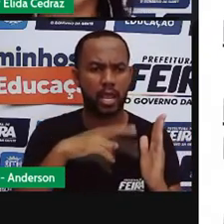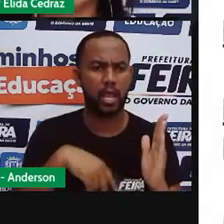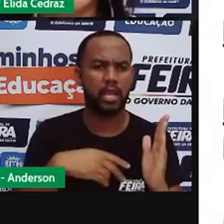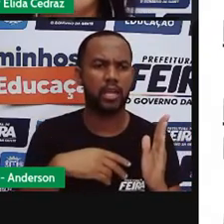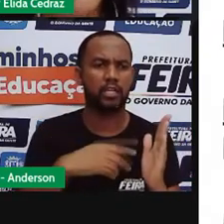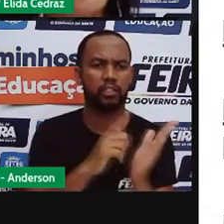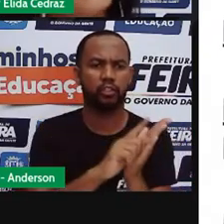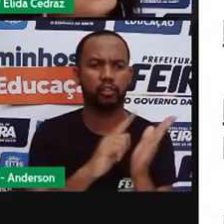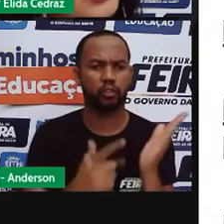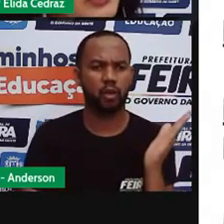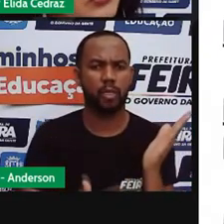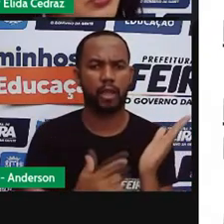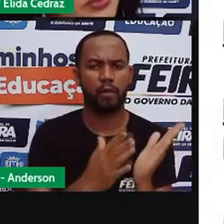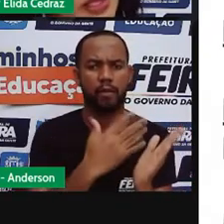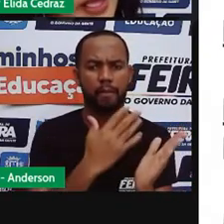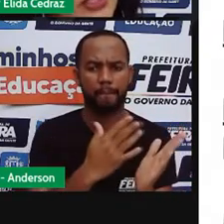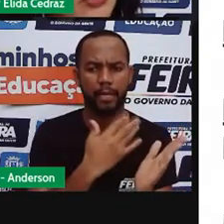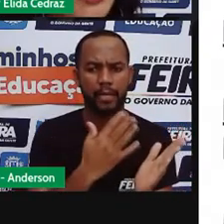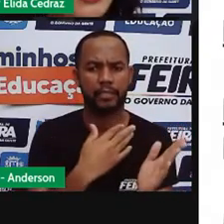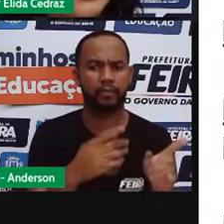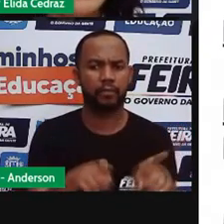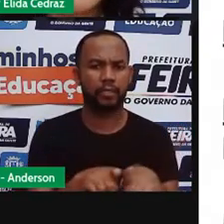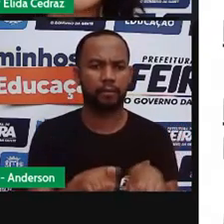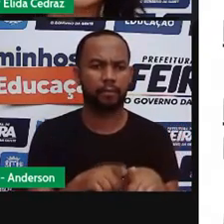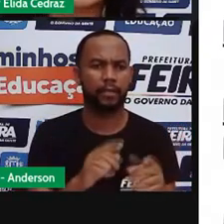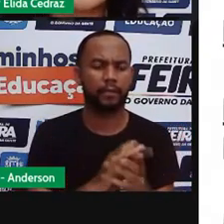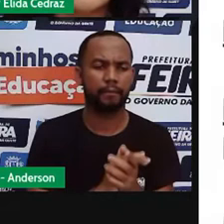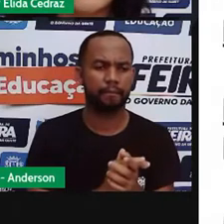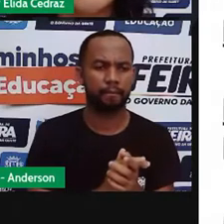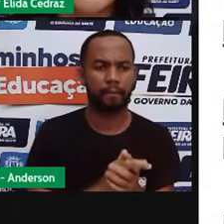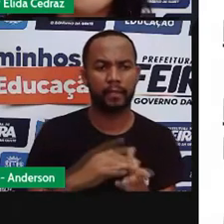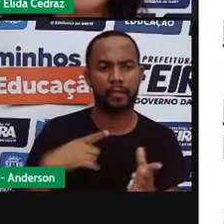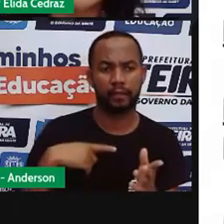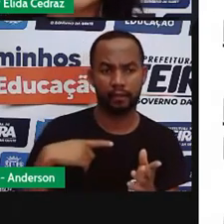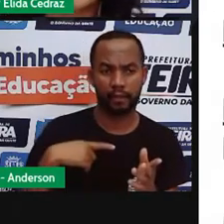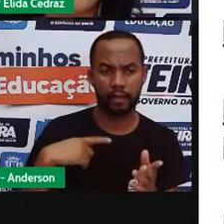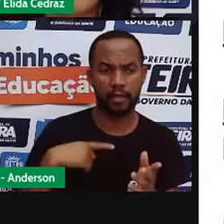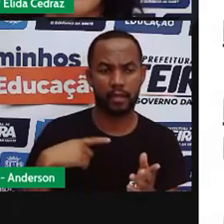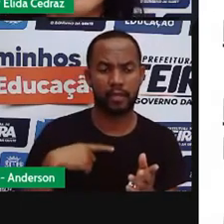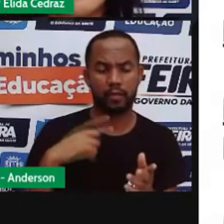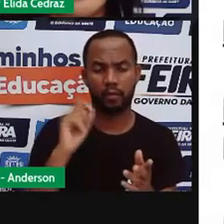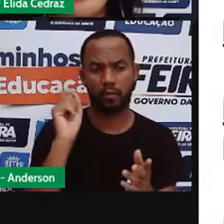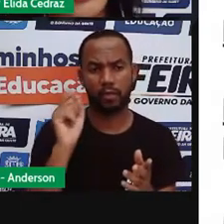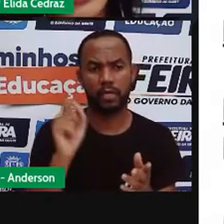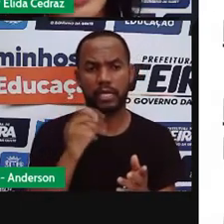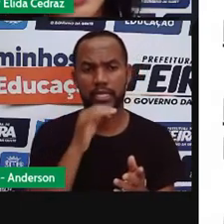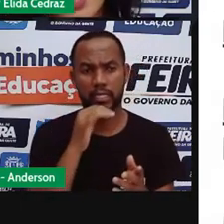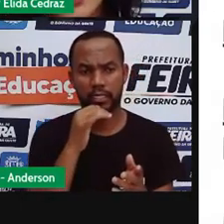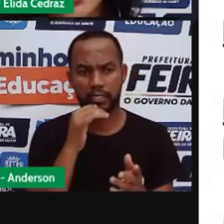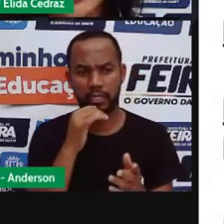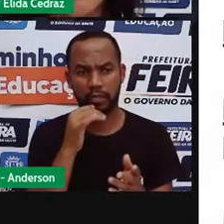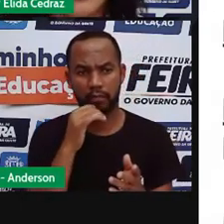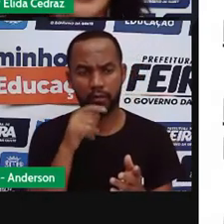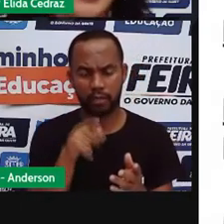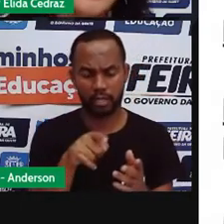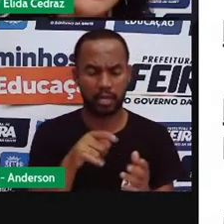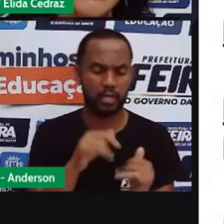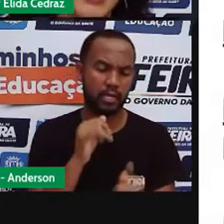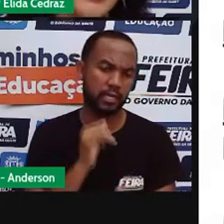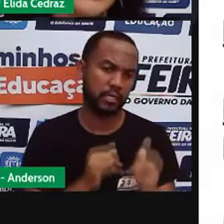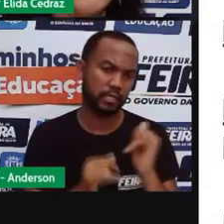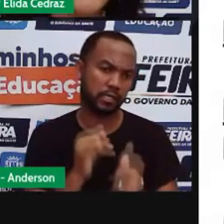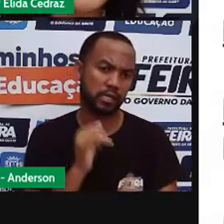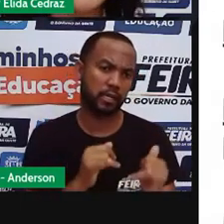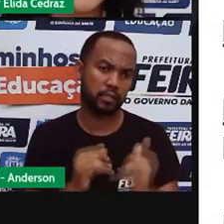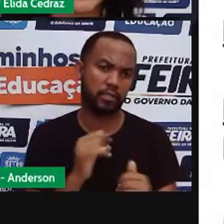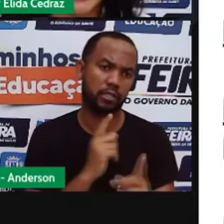no telejornal ou no jornal do rádio. Ele está disponível nos suportes que são os sites. As